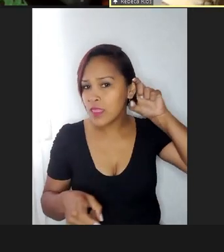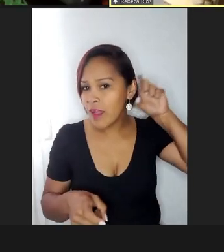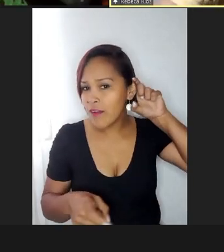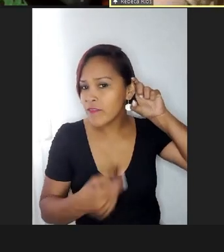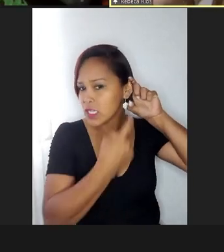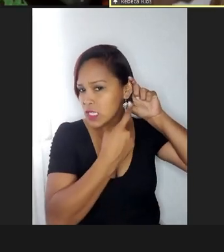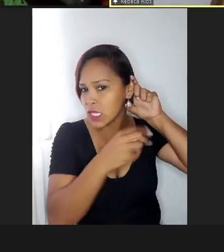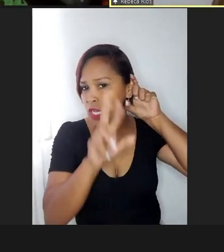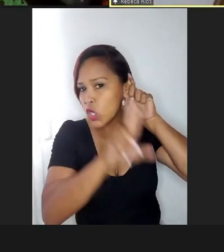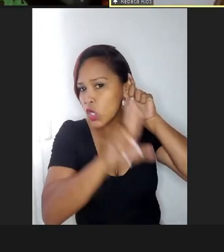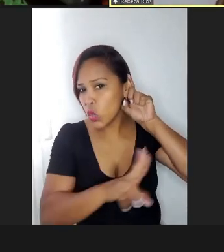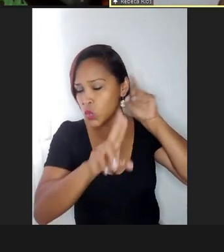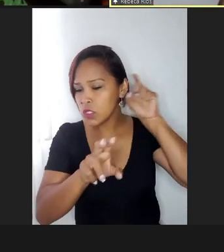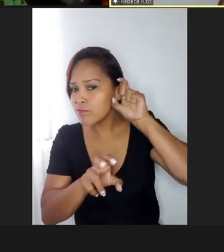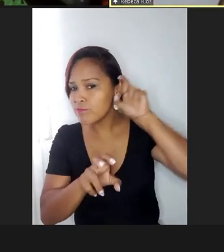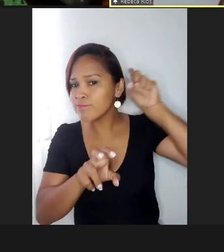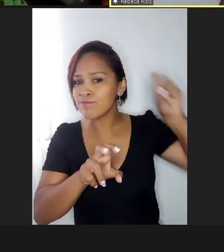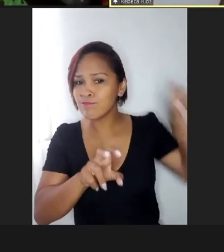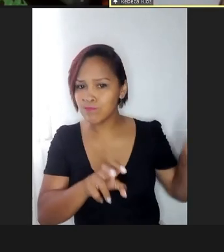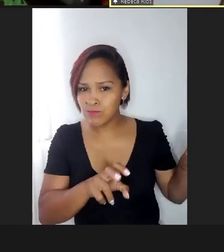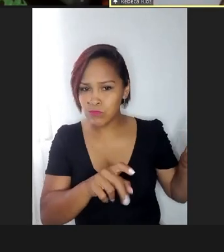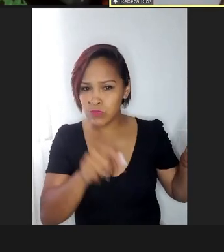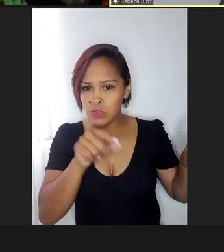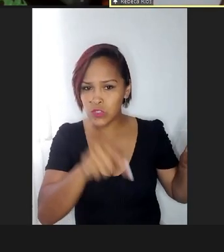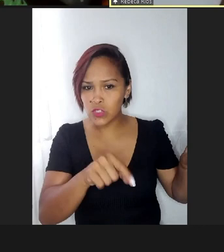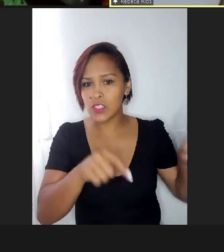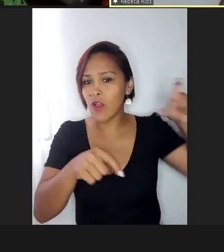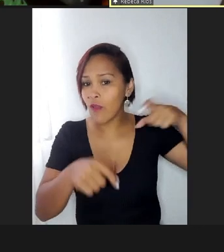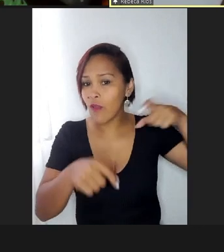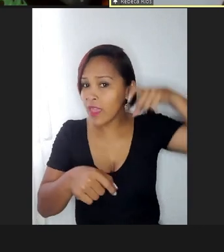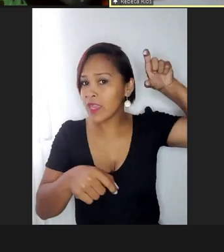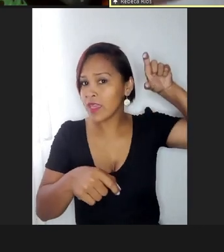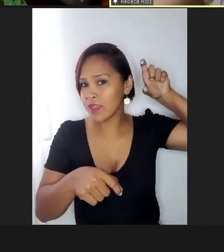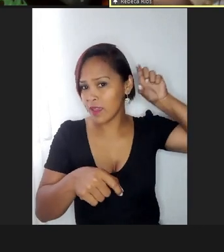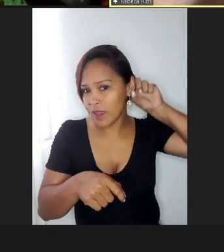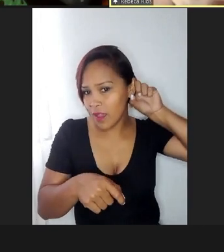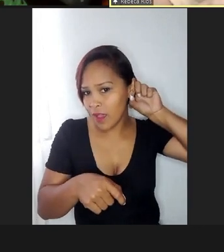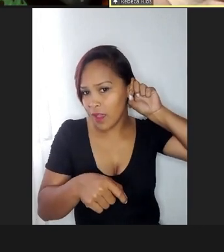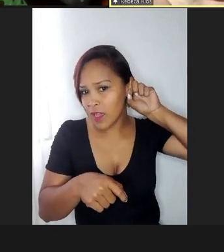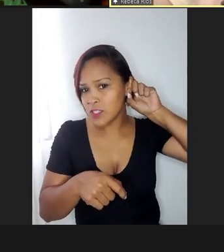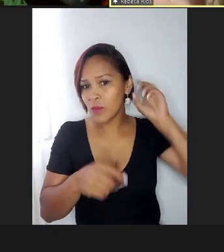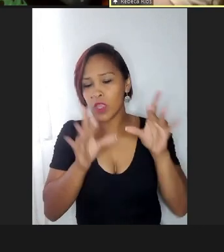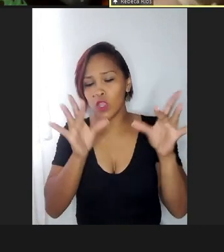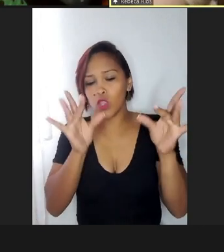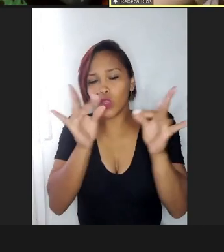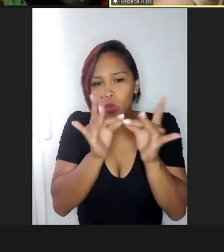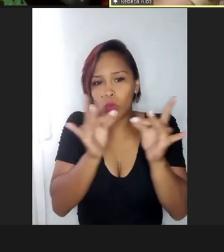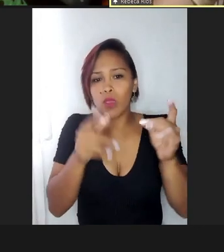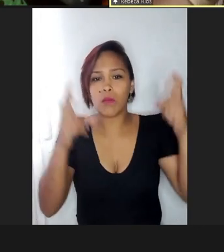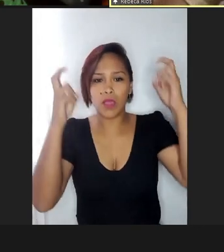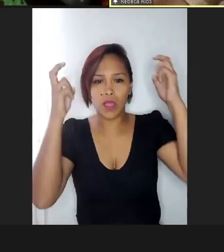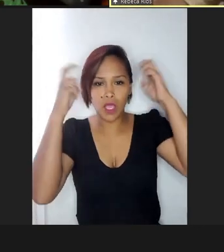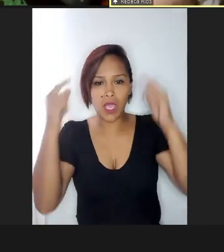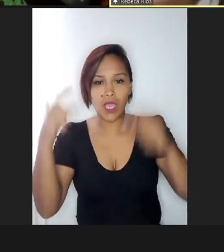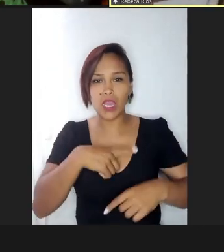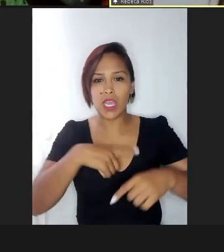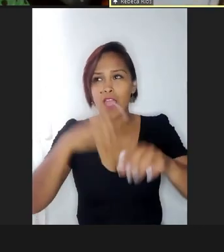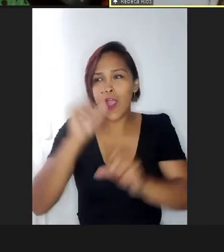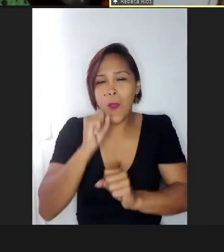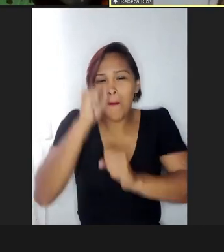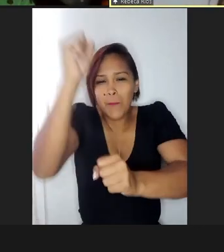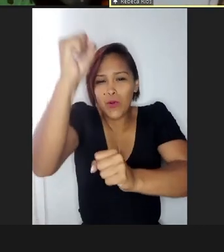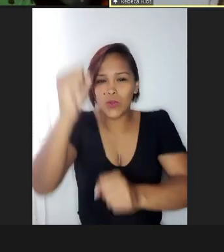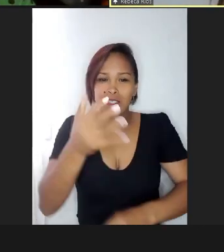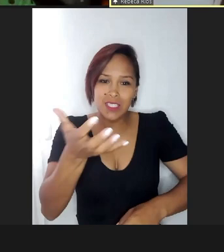tira, ele encaixa, porque ele tem uma imãzinha na cabeça, o João tem até super poder, e se ele quiser ouvir, ele